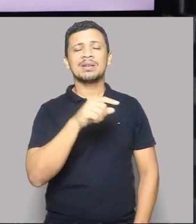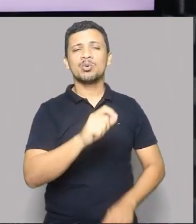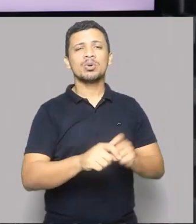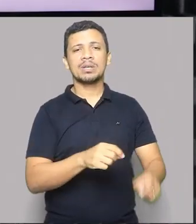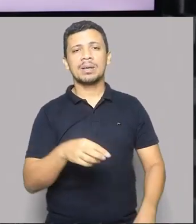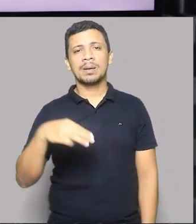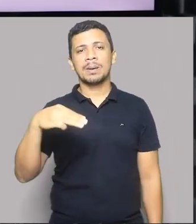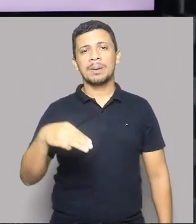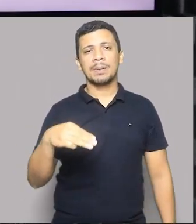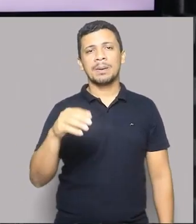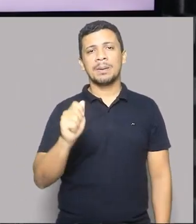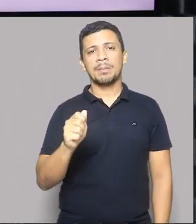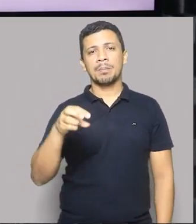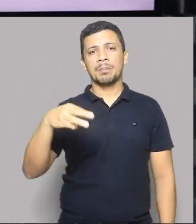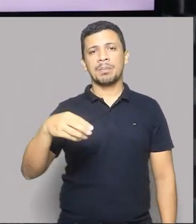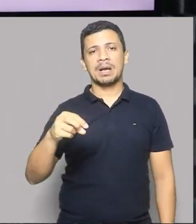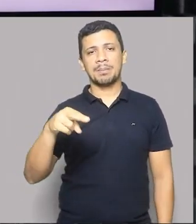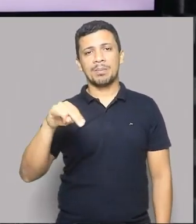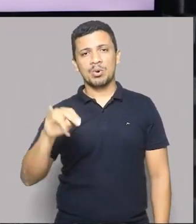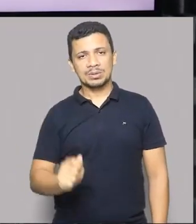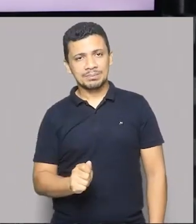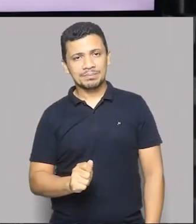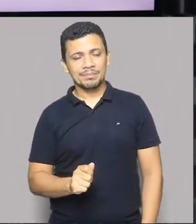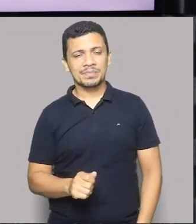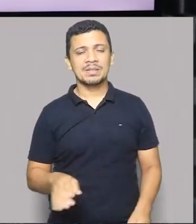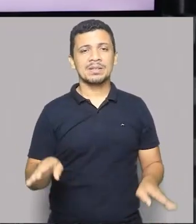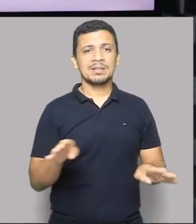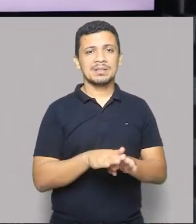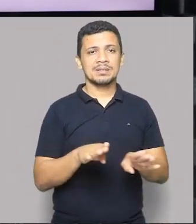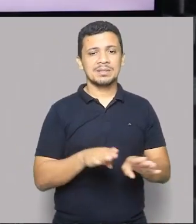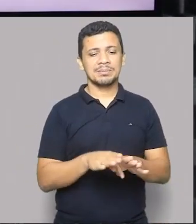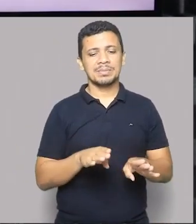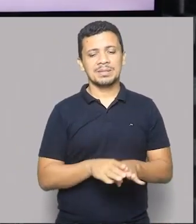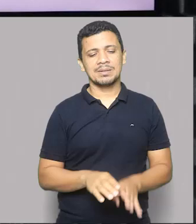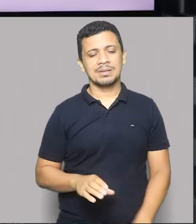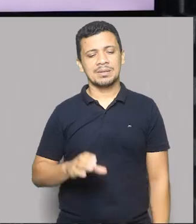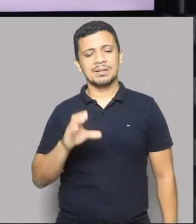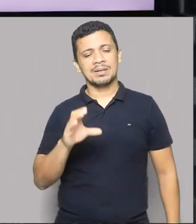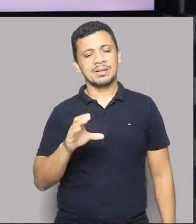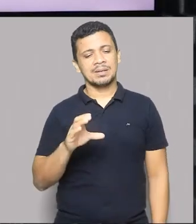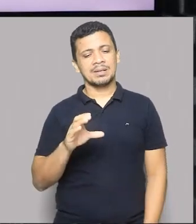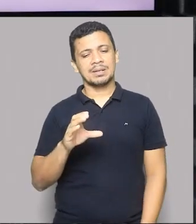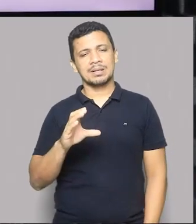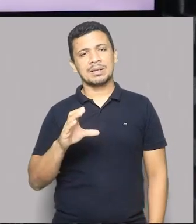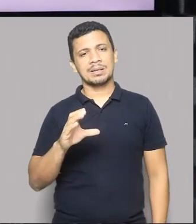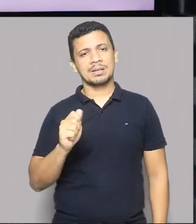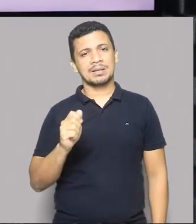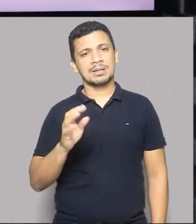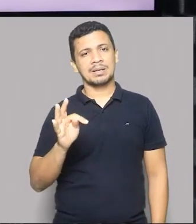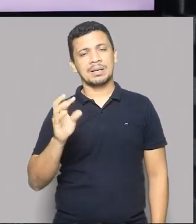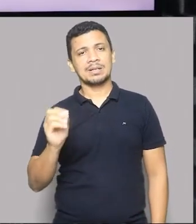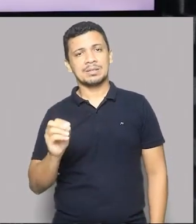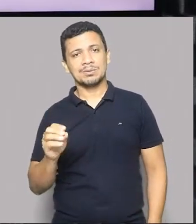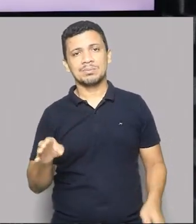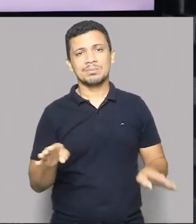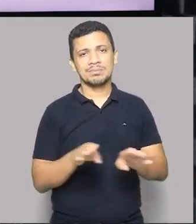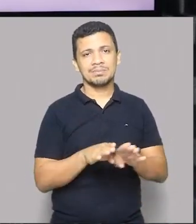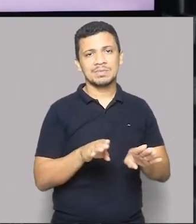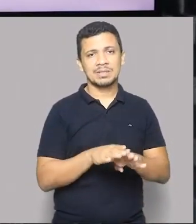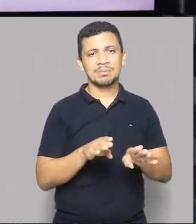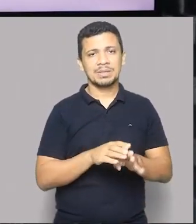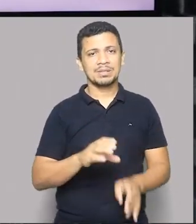que é típica desta área, as cactáceas, os cactos, o chique-chique,